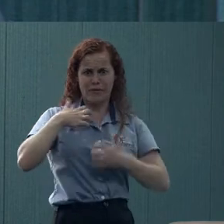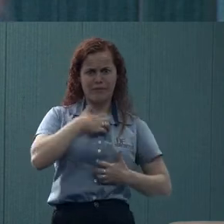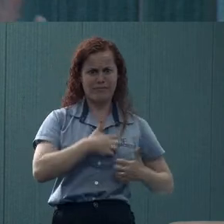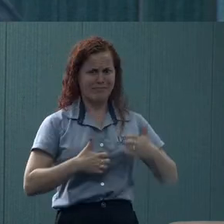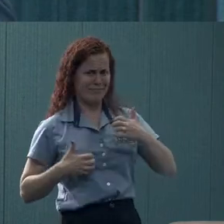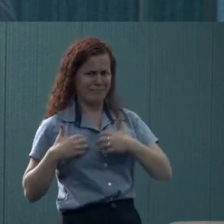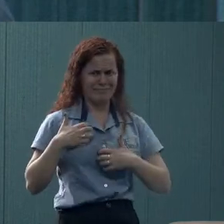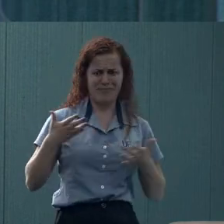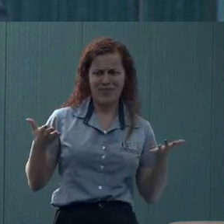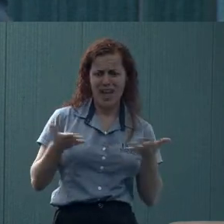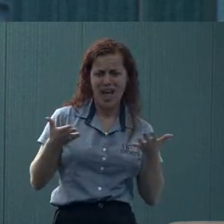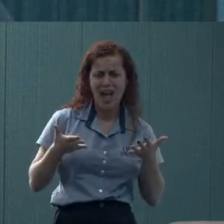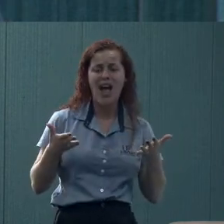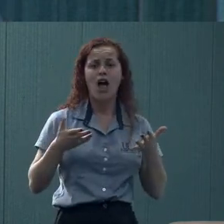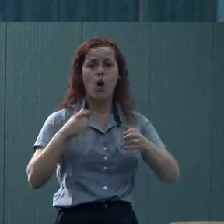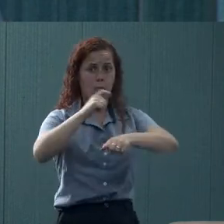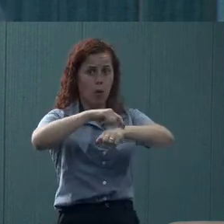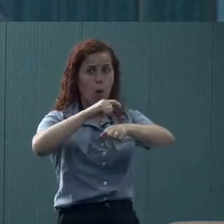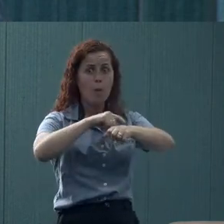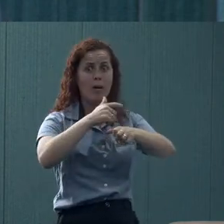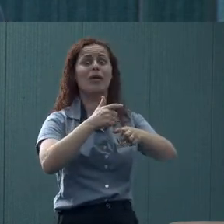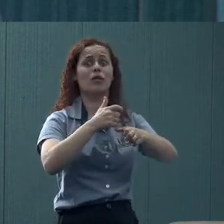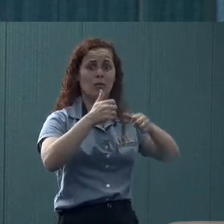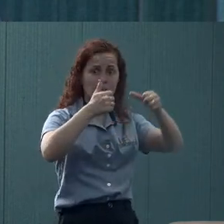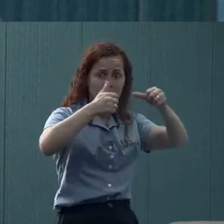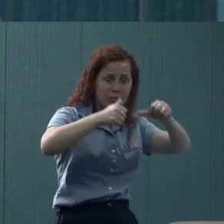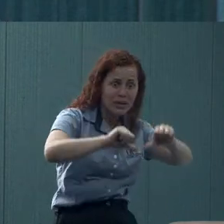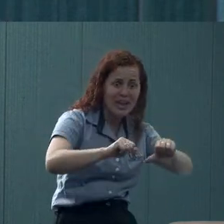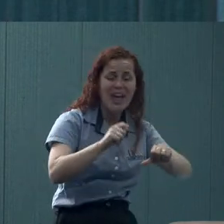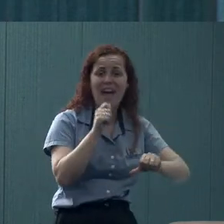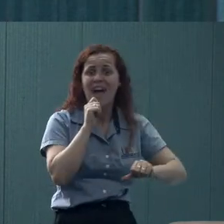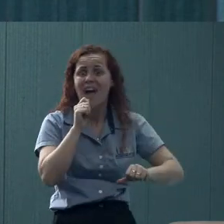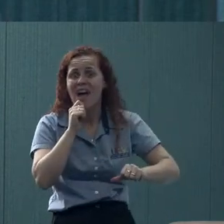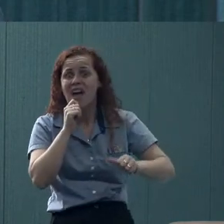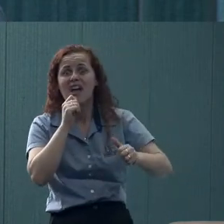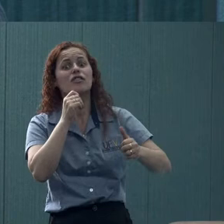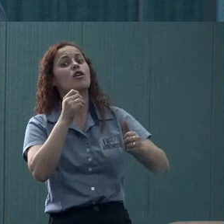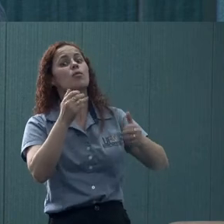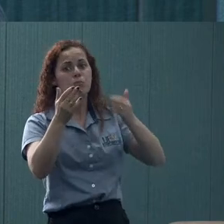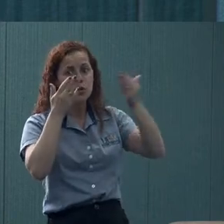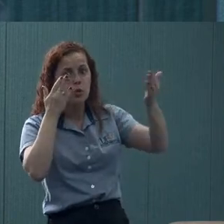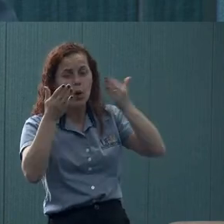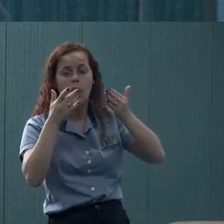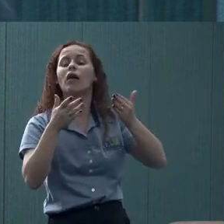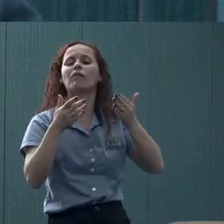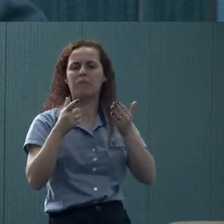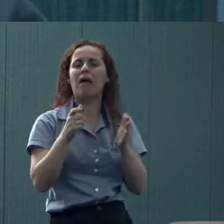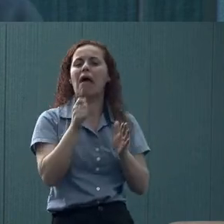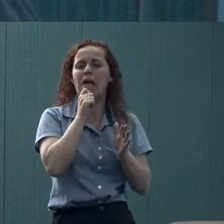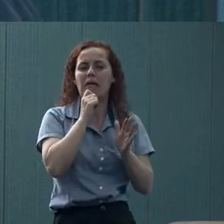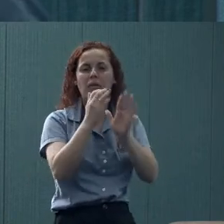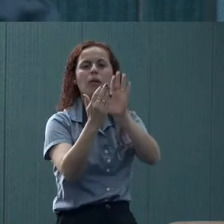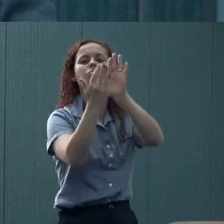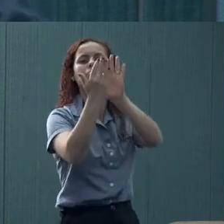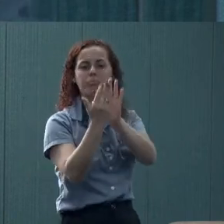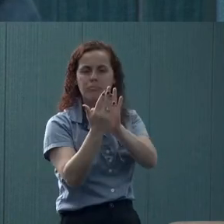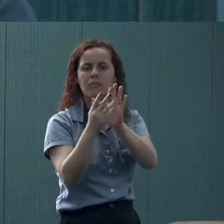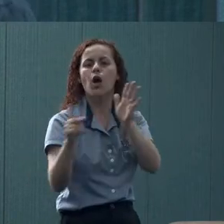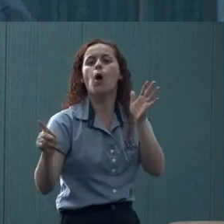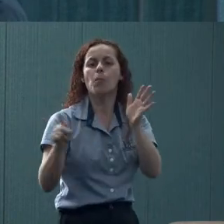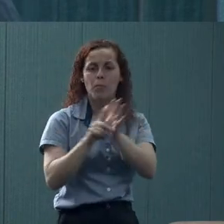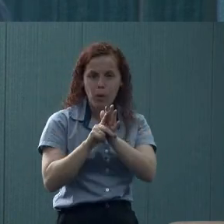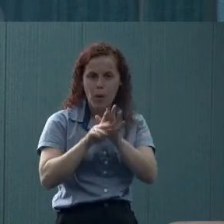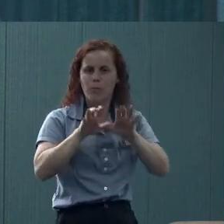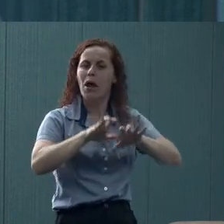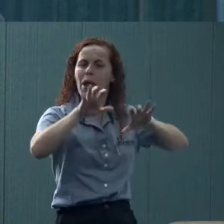Mesmo agora. Quer dizer, passado o momento mais crítico da pandemia, ainda tem psicólogo atendendo. Online. E a gente tem essa demanda também aqui. Tem estudantes